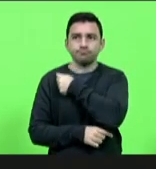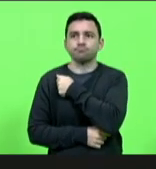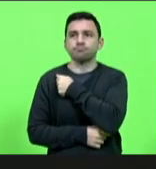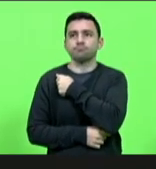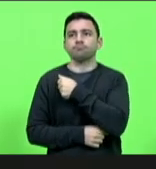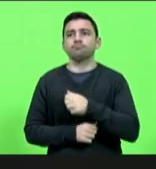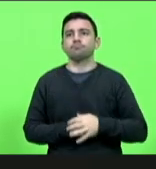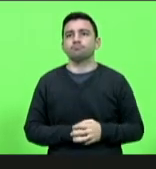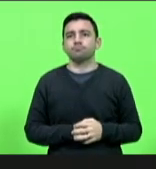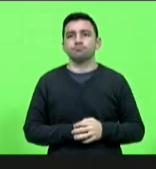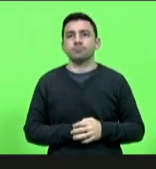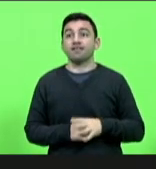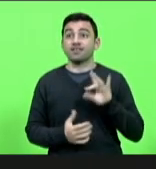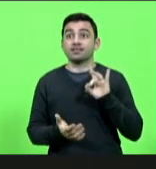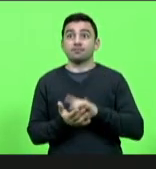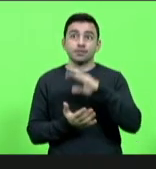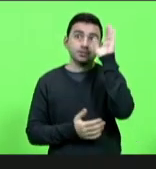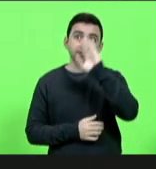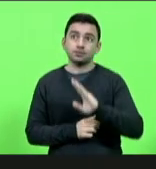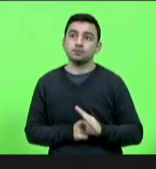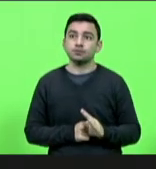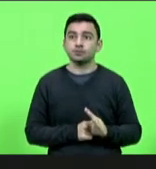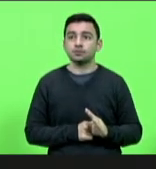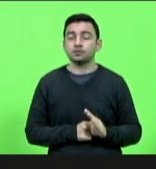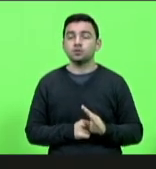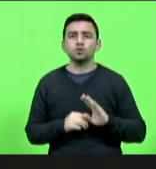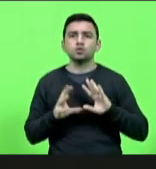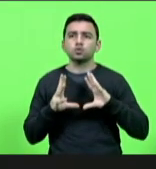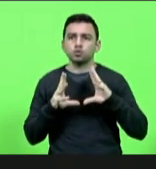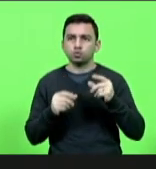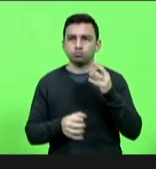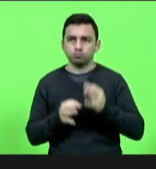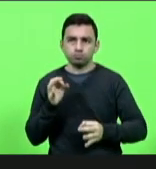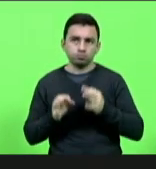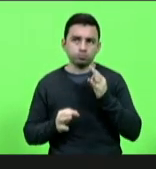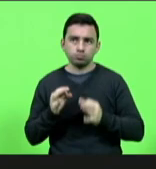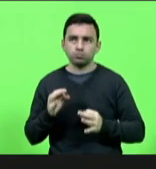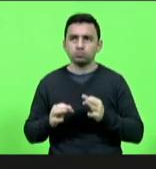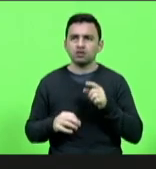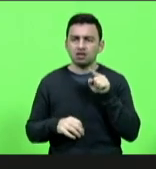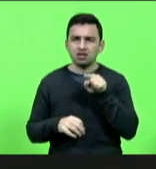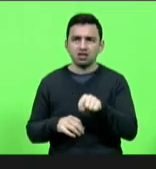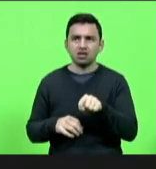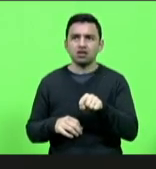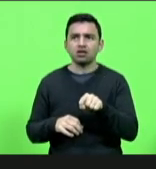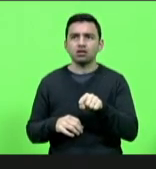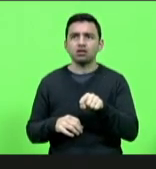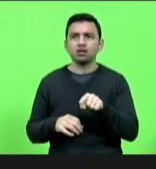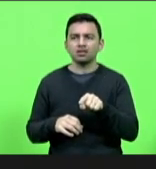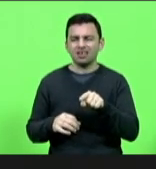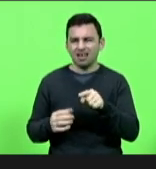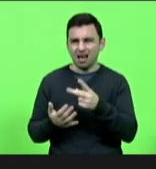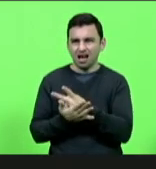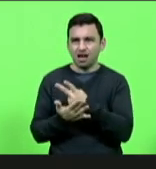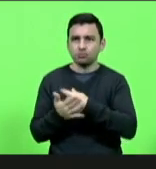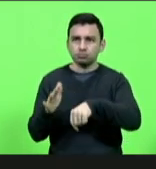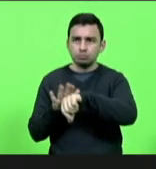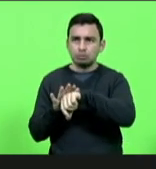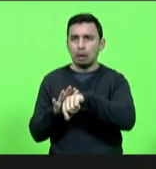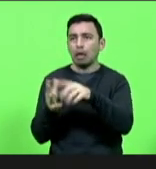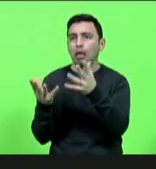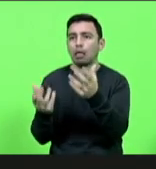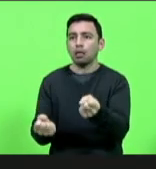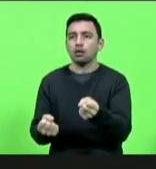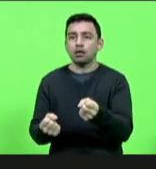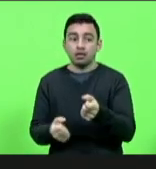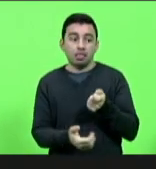a verdade no Brasil é que nossa justiça ela é complacente com aquele que comete um crime e ela